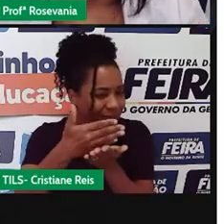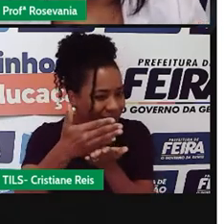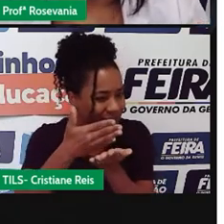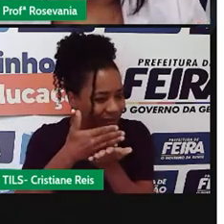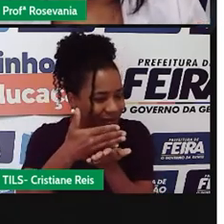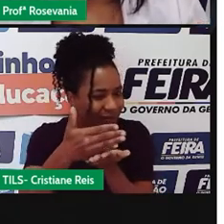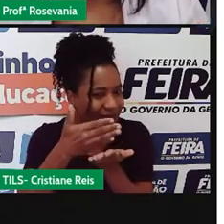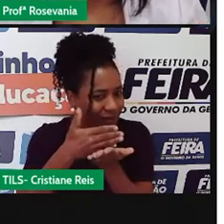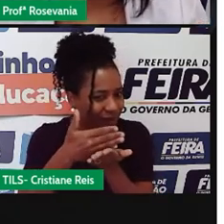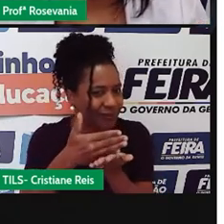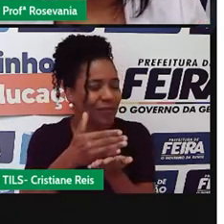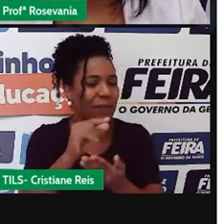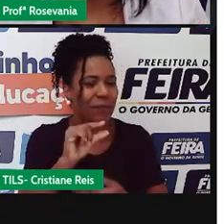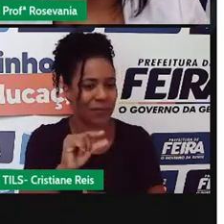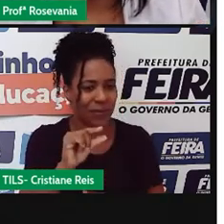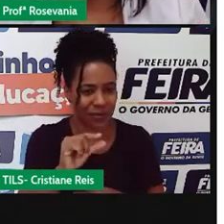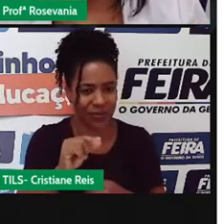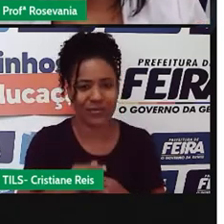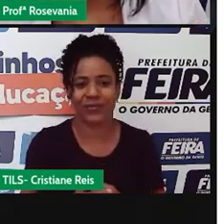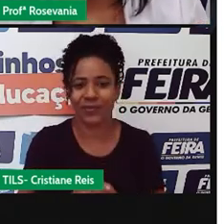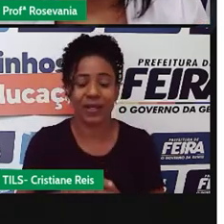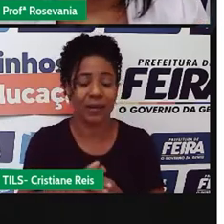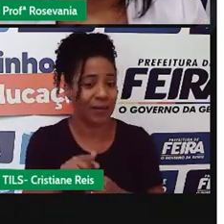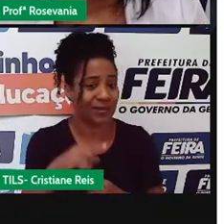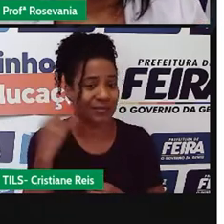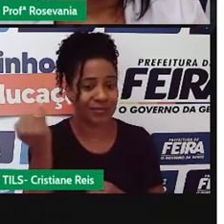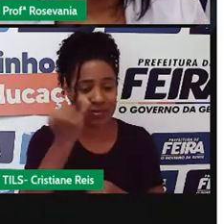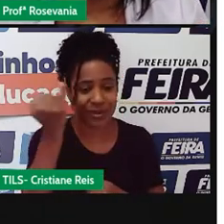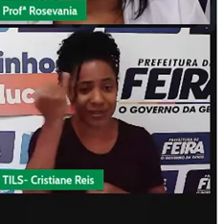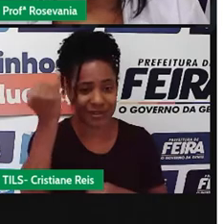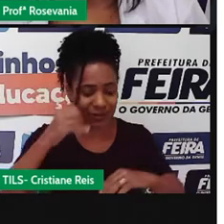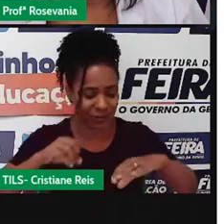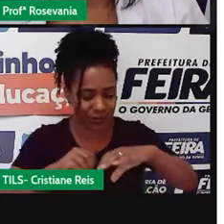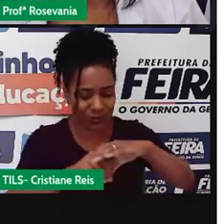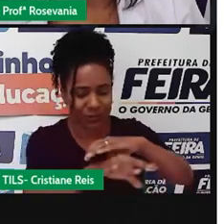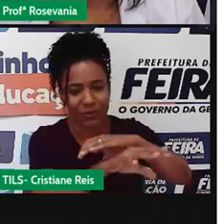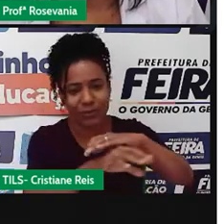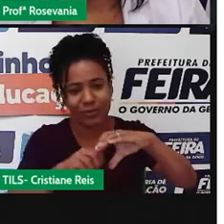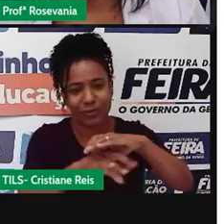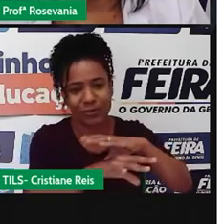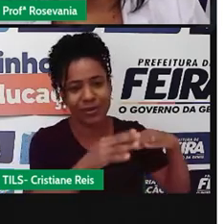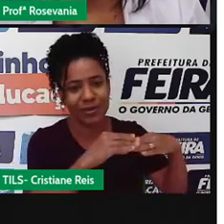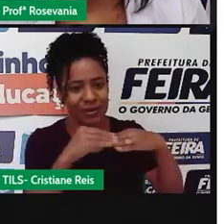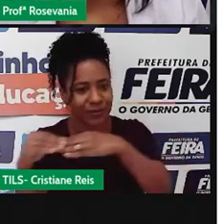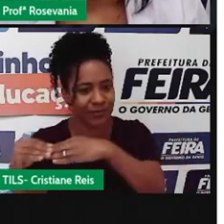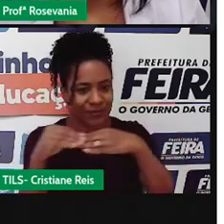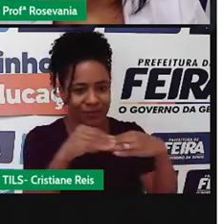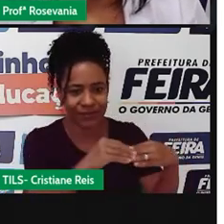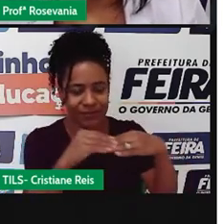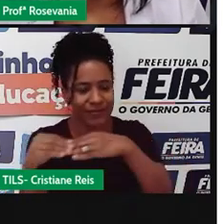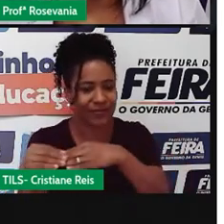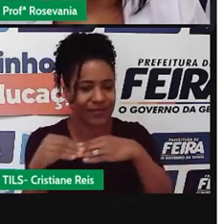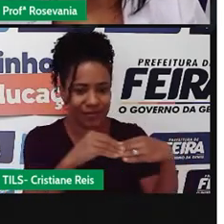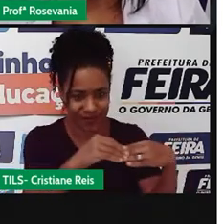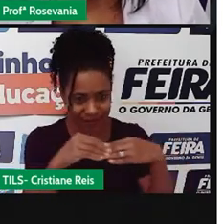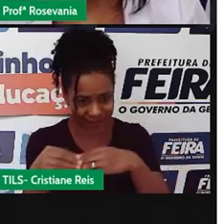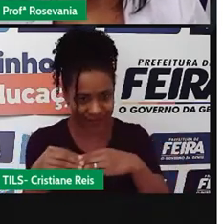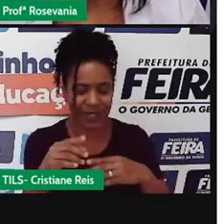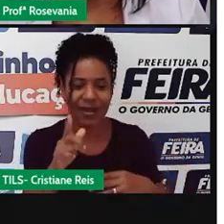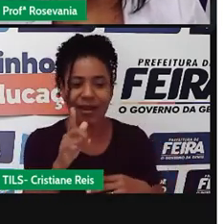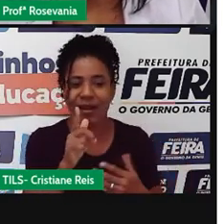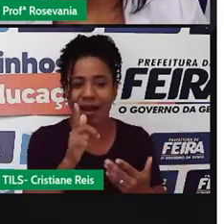mas, de qualquer forma, é um importante meio de transporte, né, de gases, de líquidos, né, algumas